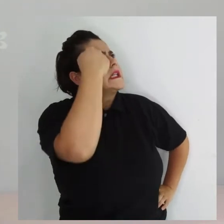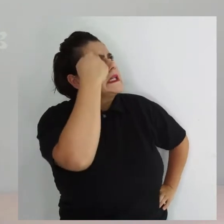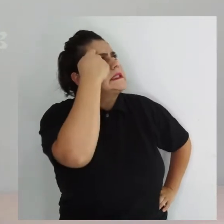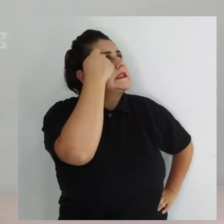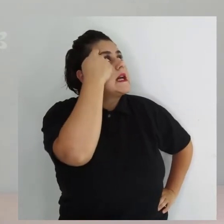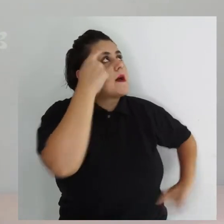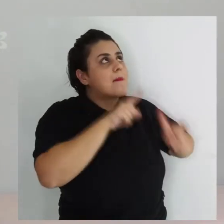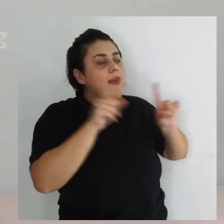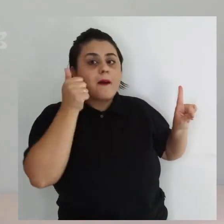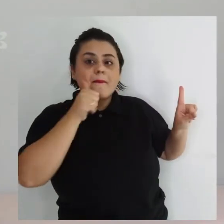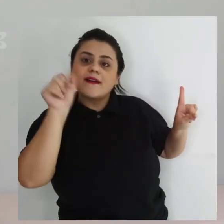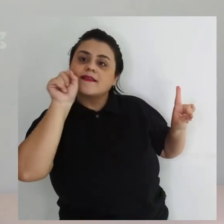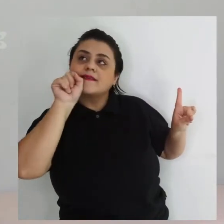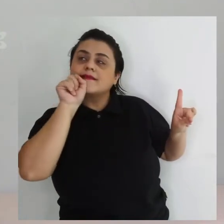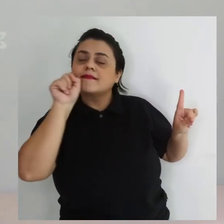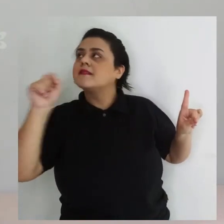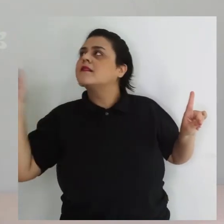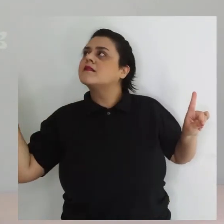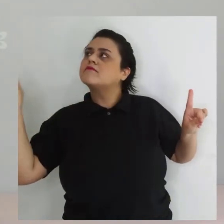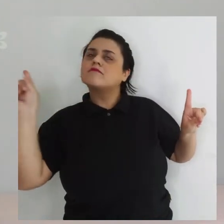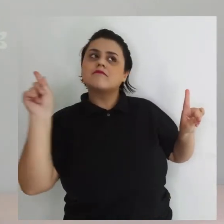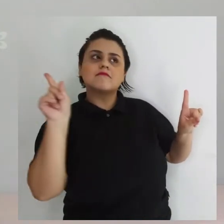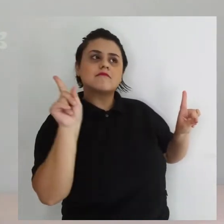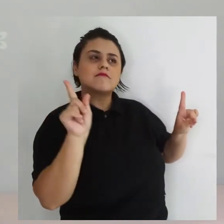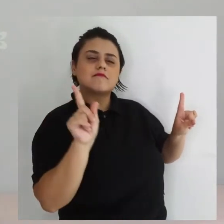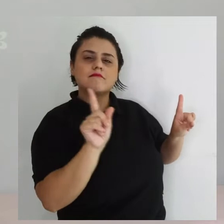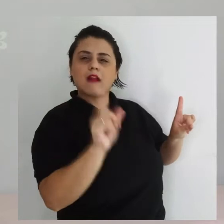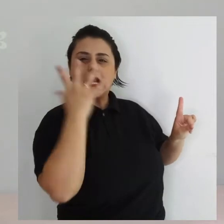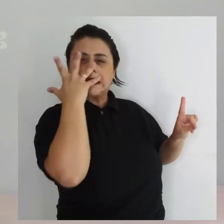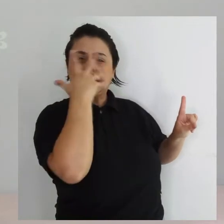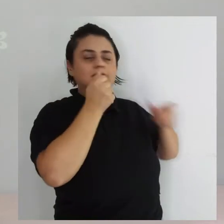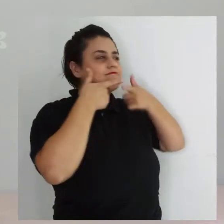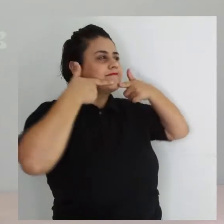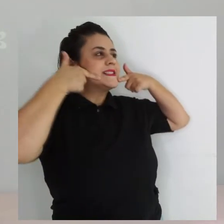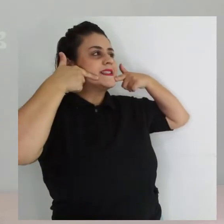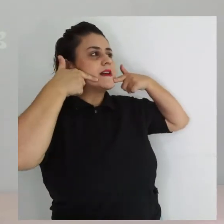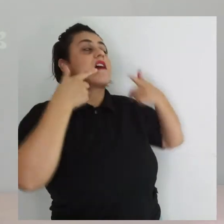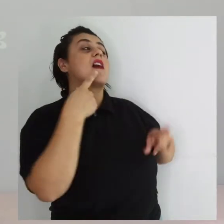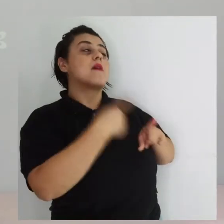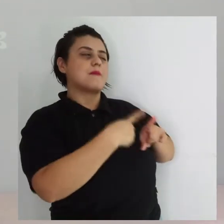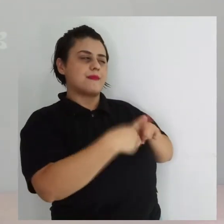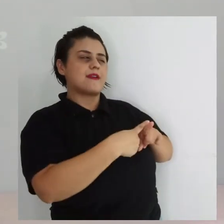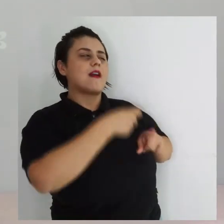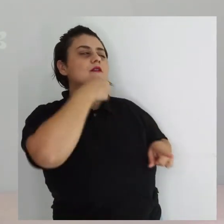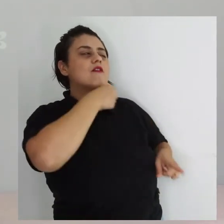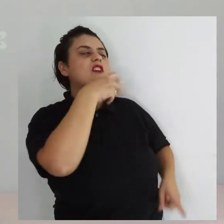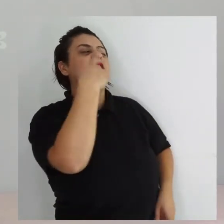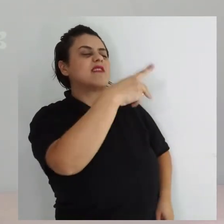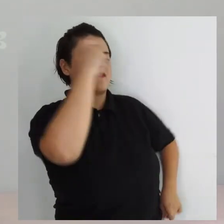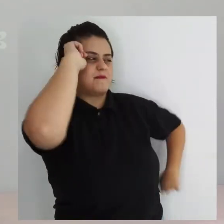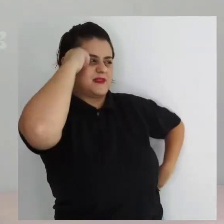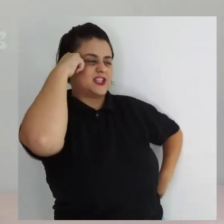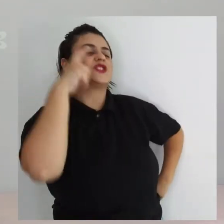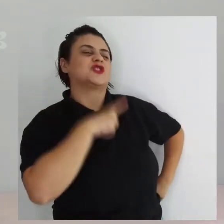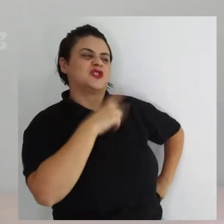Quando a mãe dela, que era uma mulata linda e risonha, se meteu e disse, Artes de uma avó preta que ela